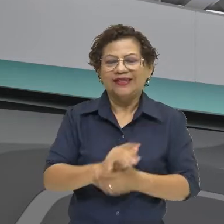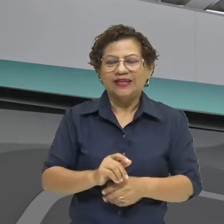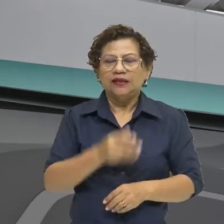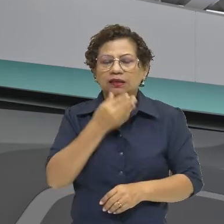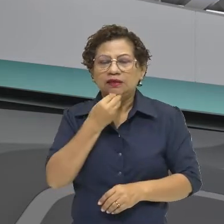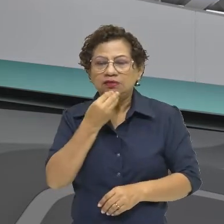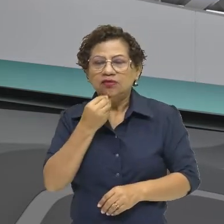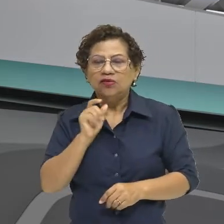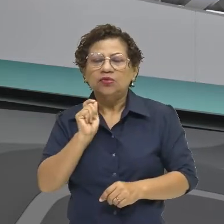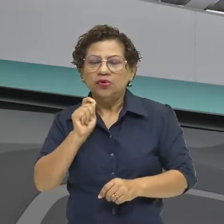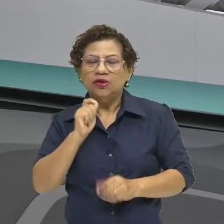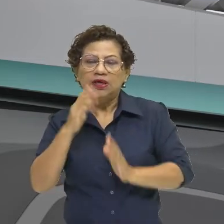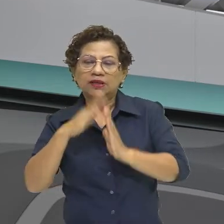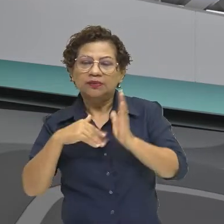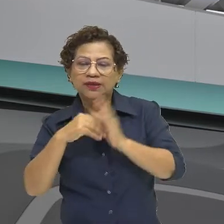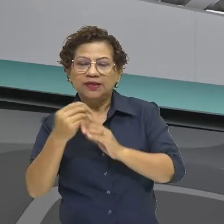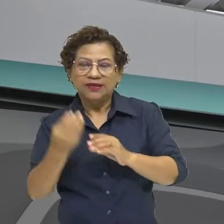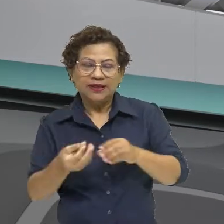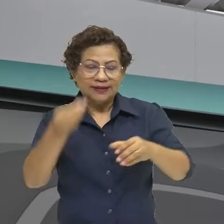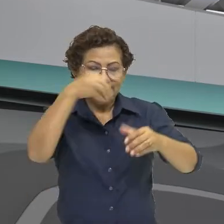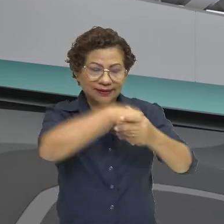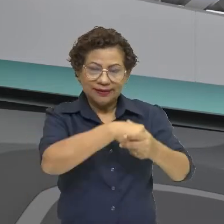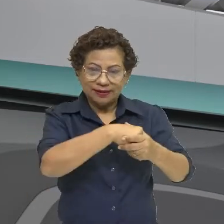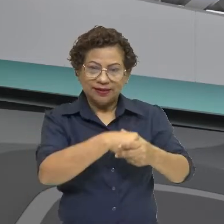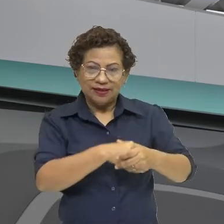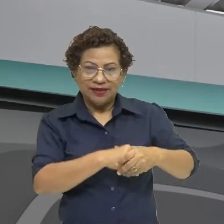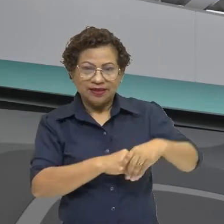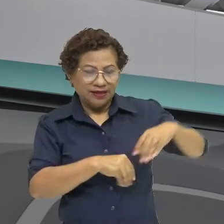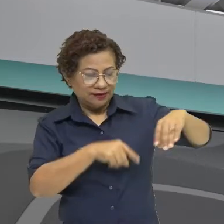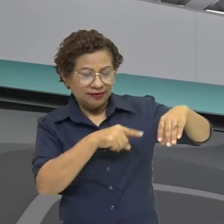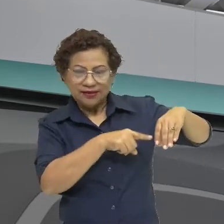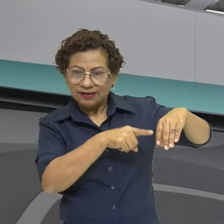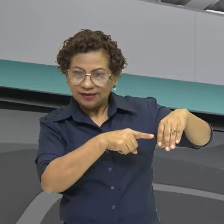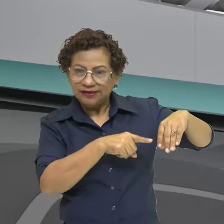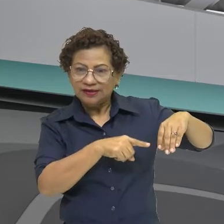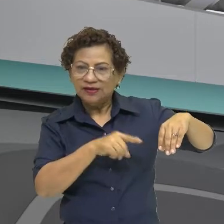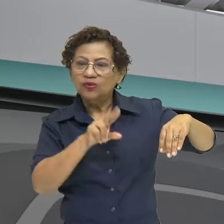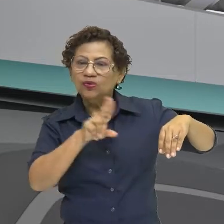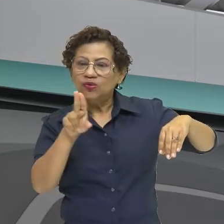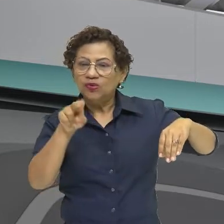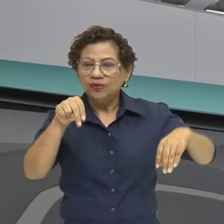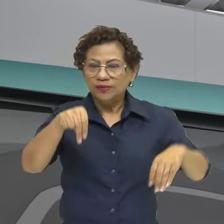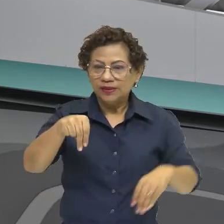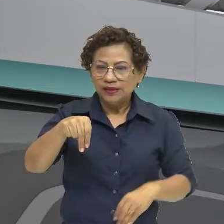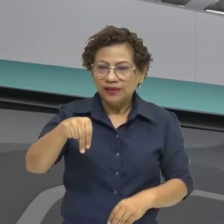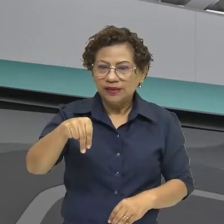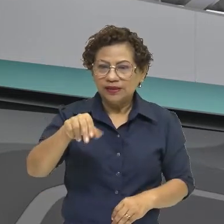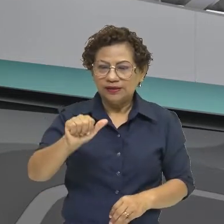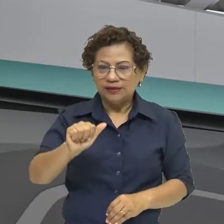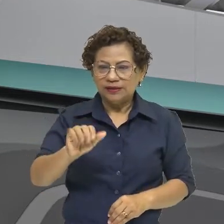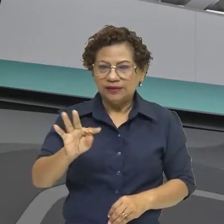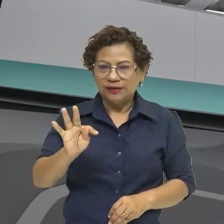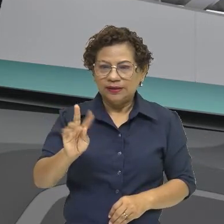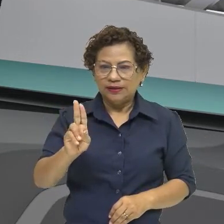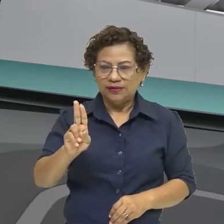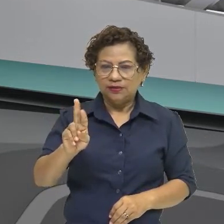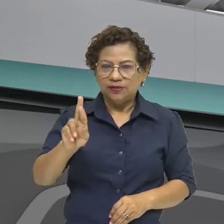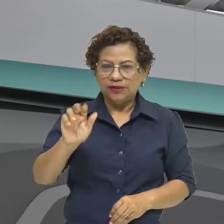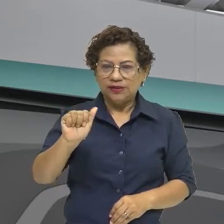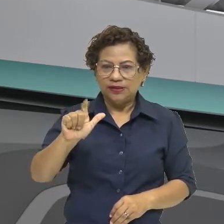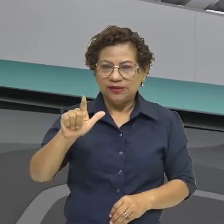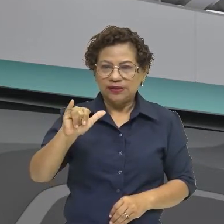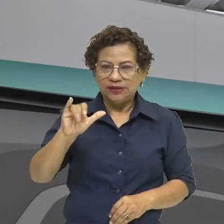interior da caverna. O estilo dessa pintura naturalista. Ele é um homem nômade, faz a pintura